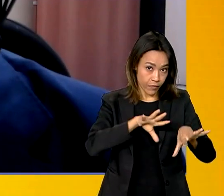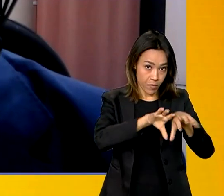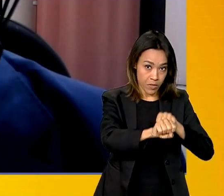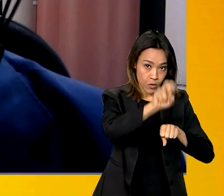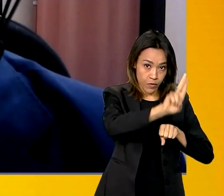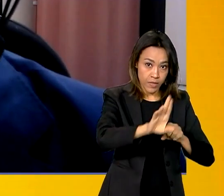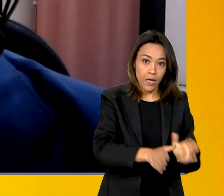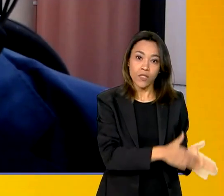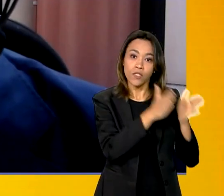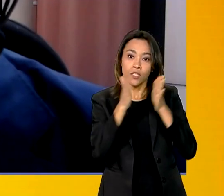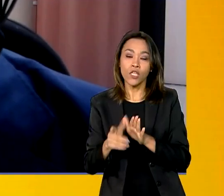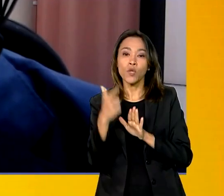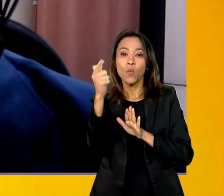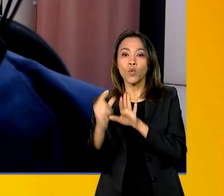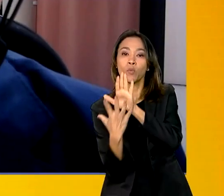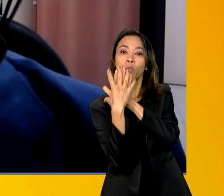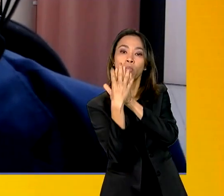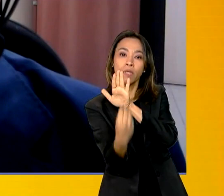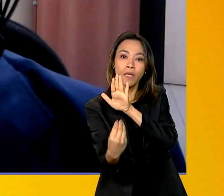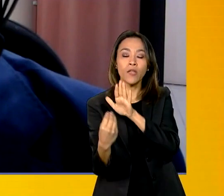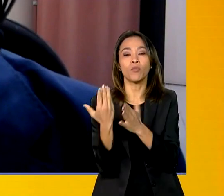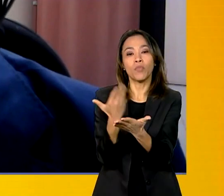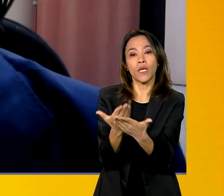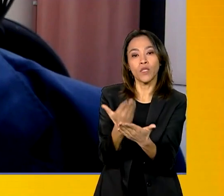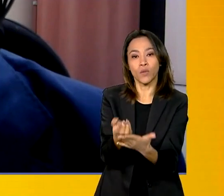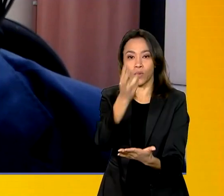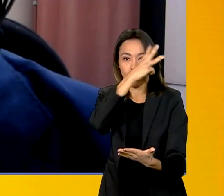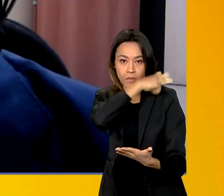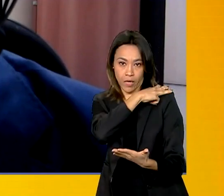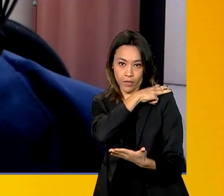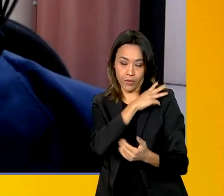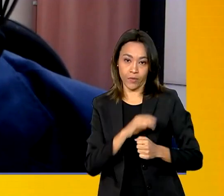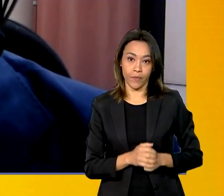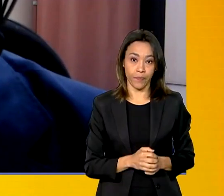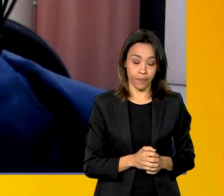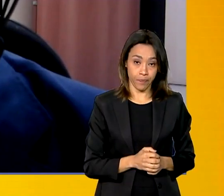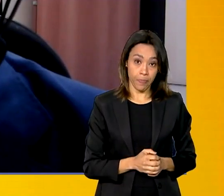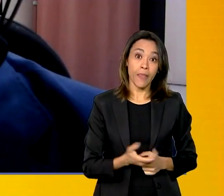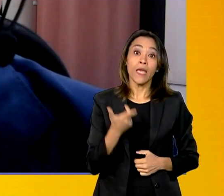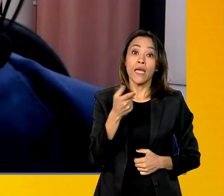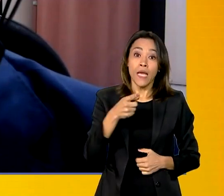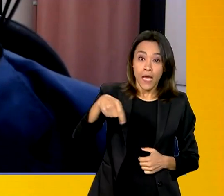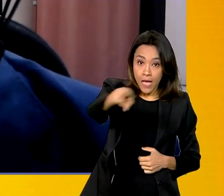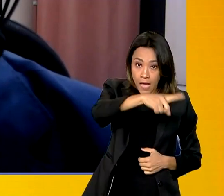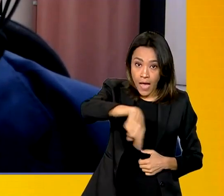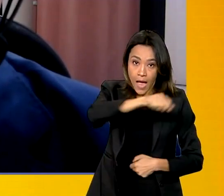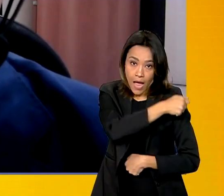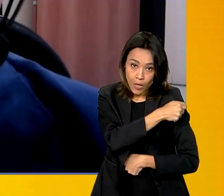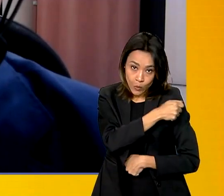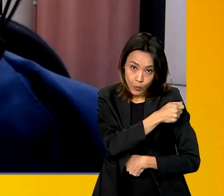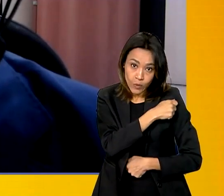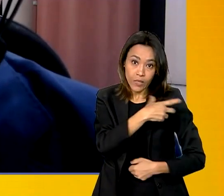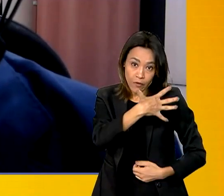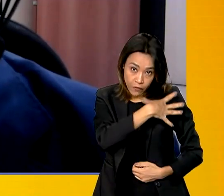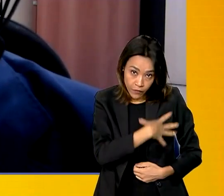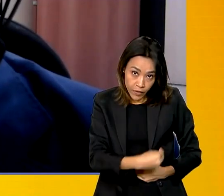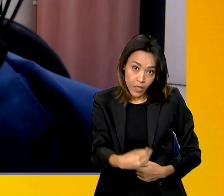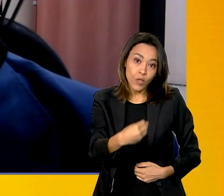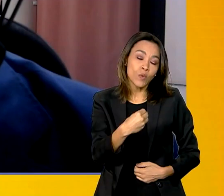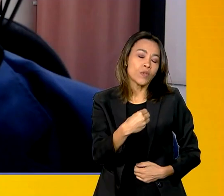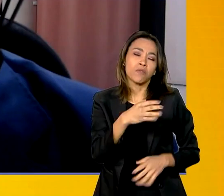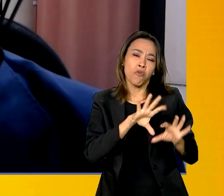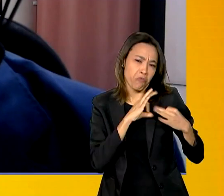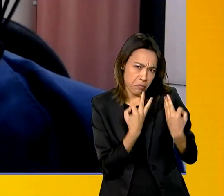para o ensino médio. Especialmente, nesse caso, para alunos e alunas que sejam filhos de pescadores, de famílias de